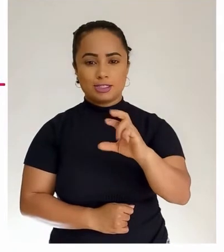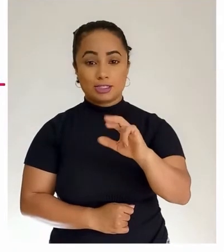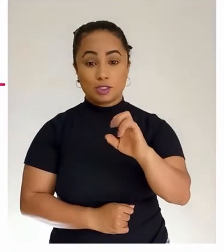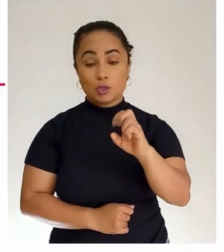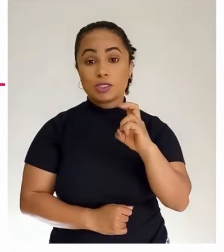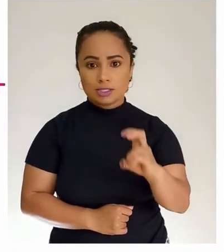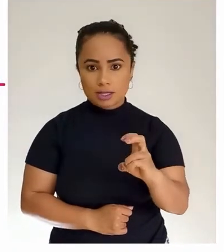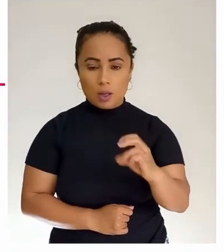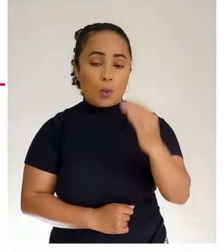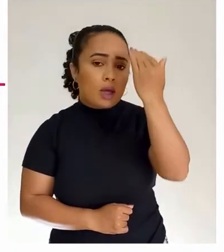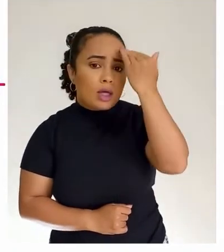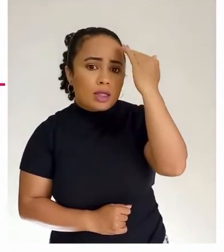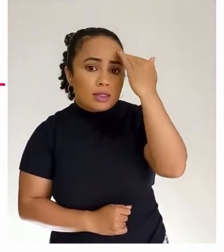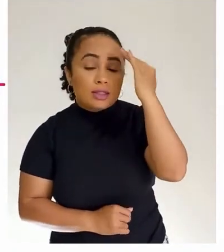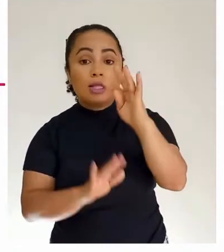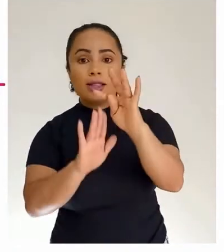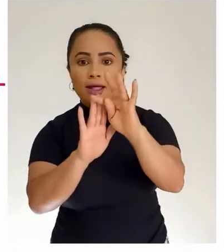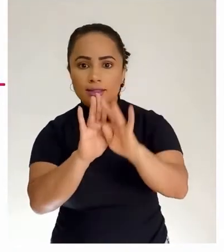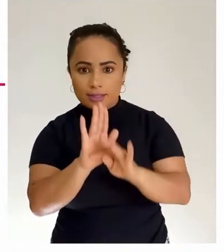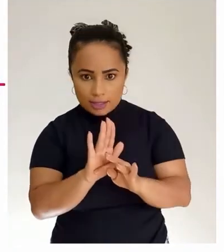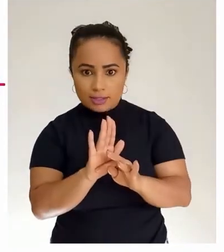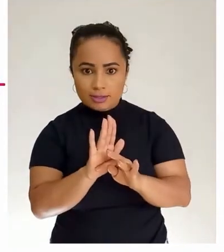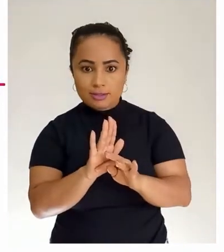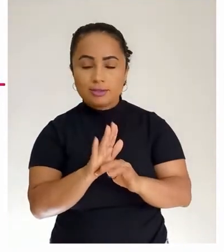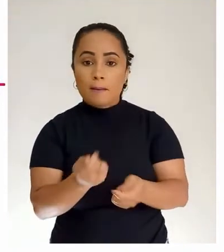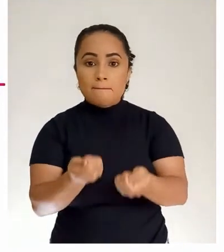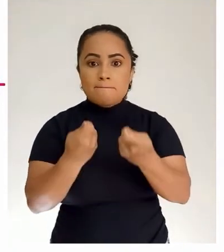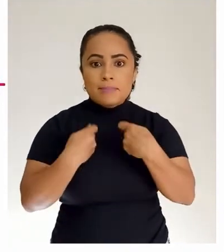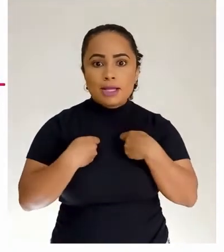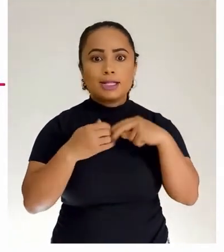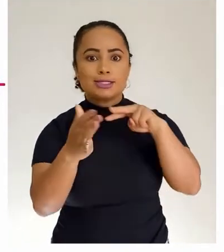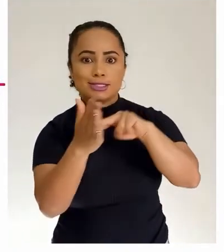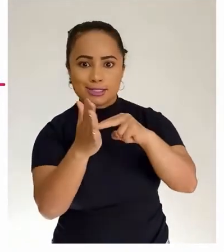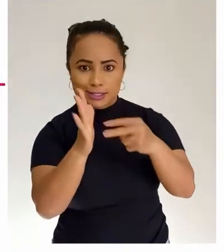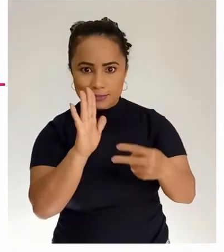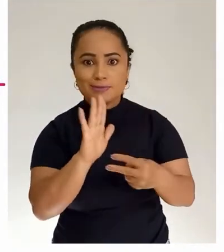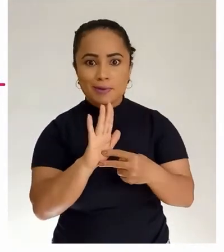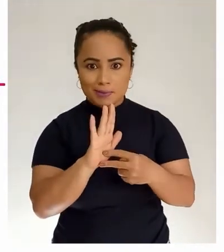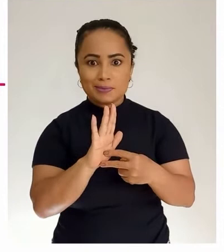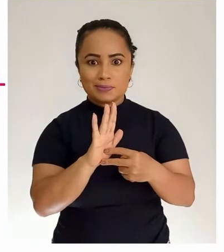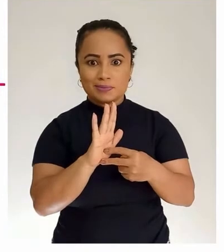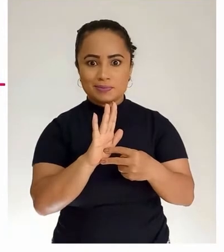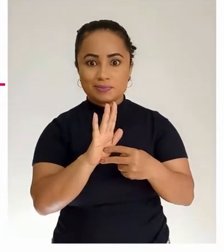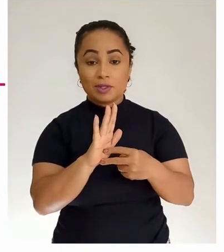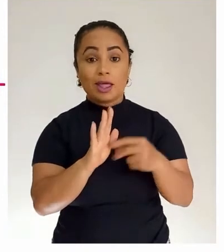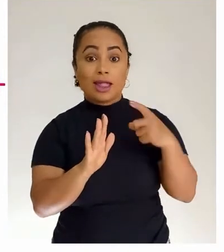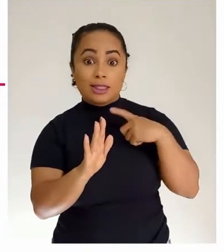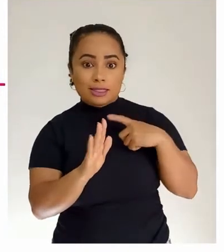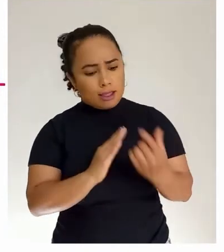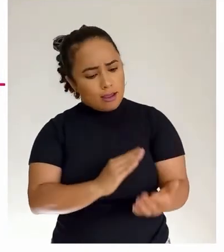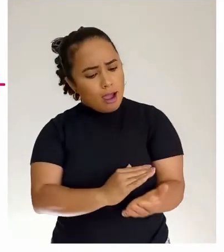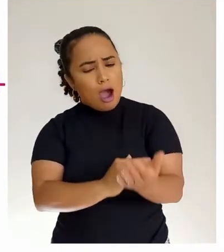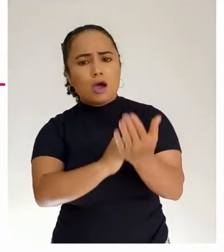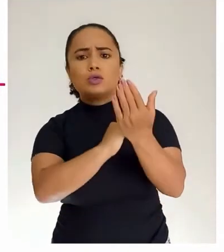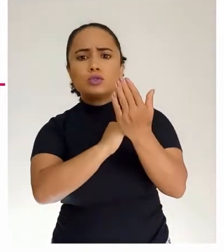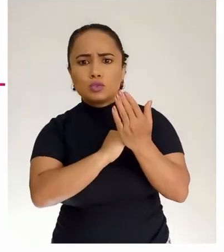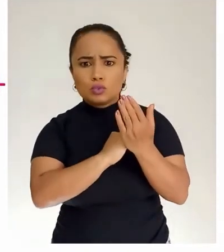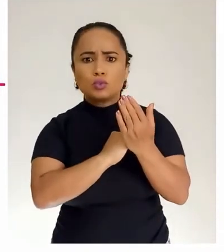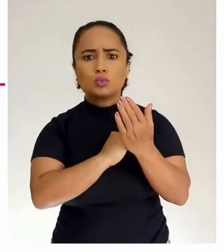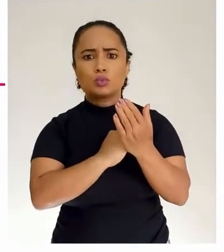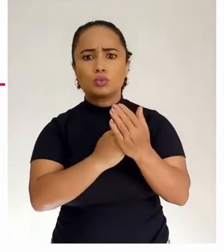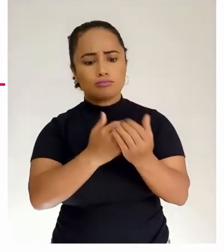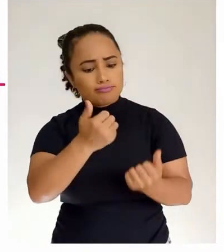sentido, significado. Com auxílio, assessoria, assistência. De que? De